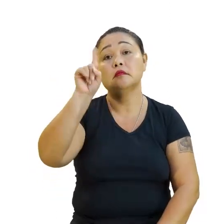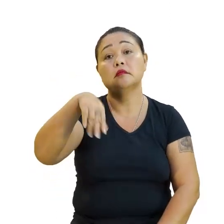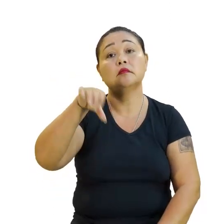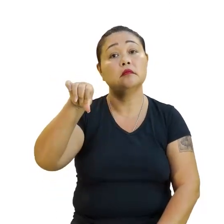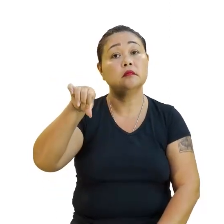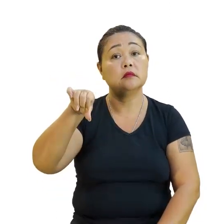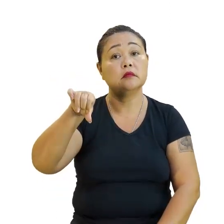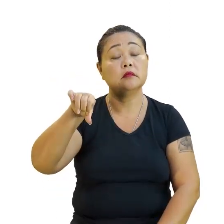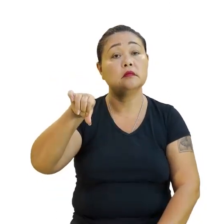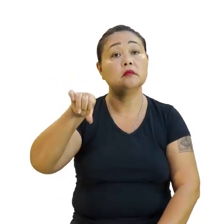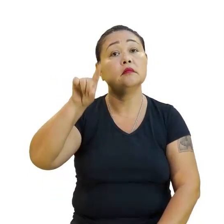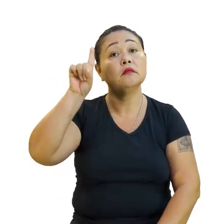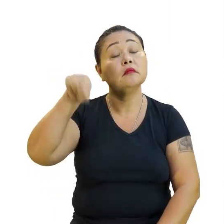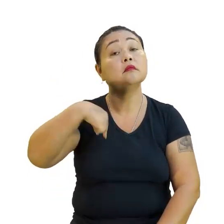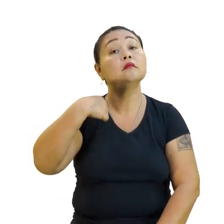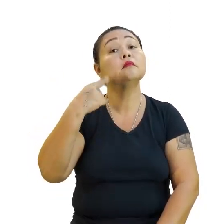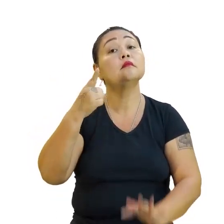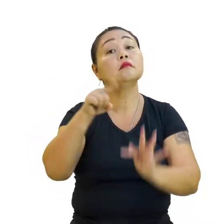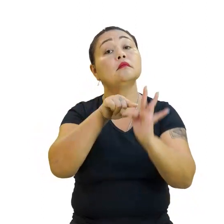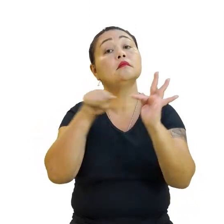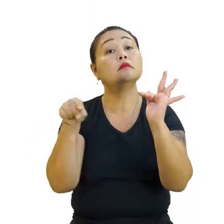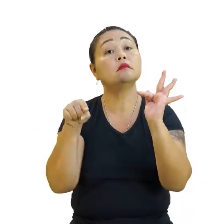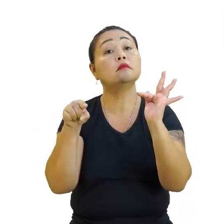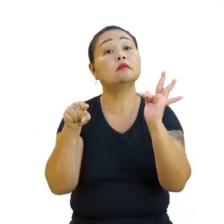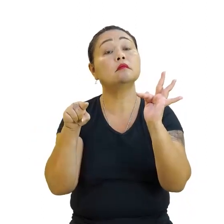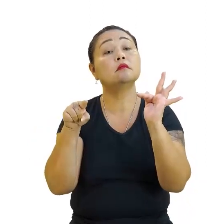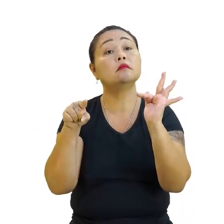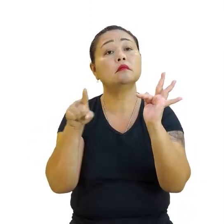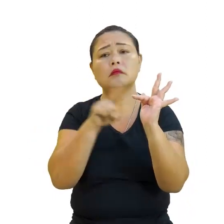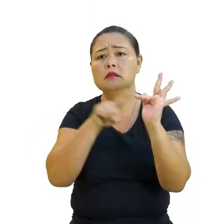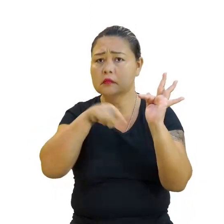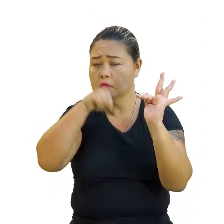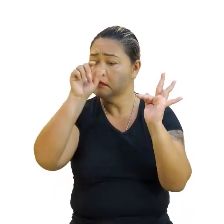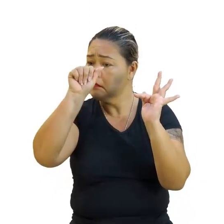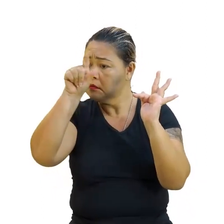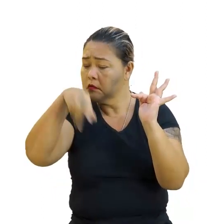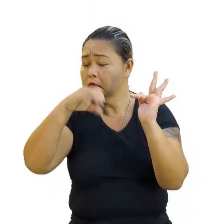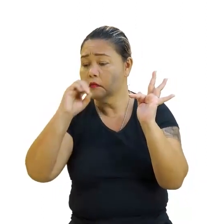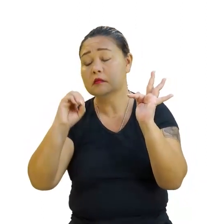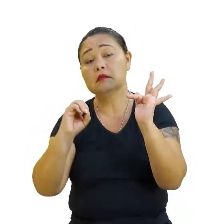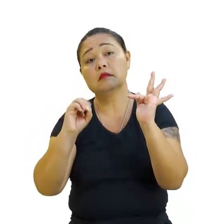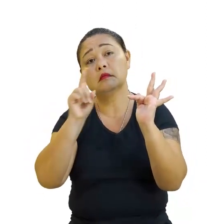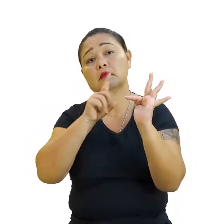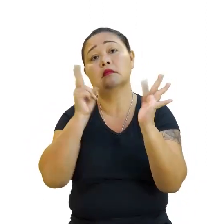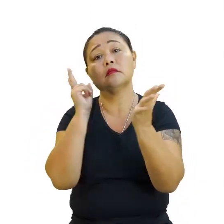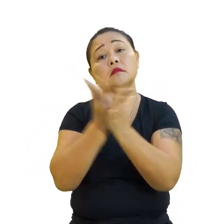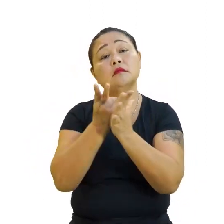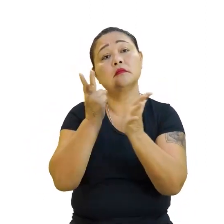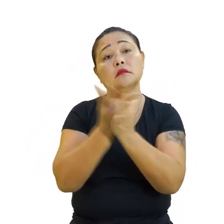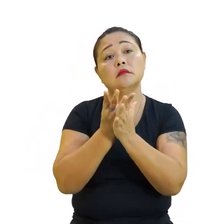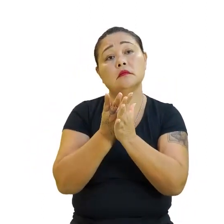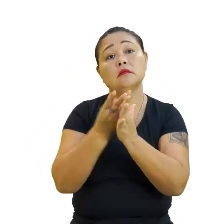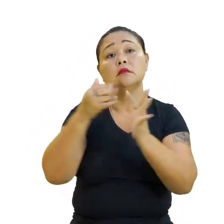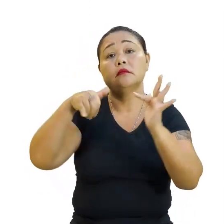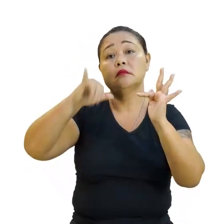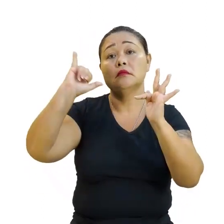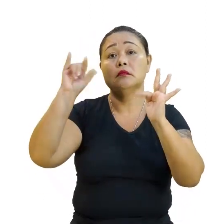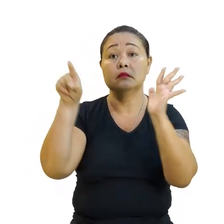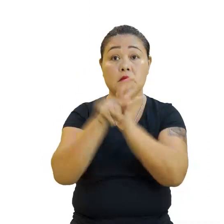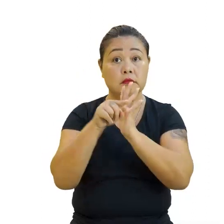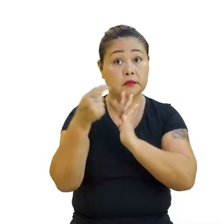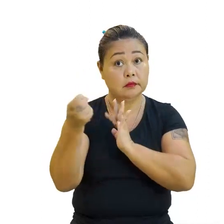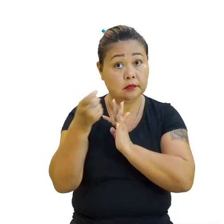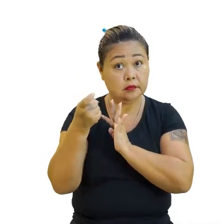a 9 é uma função... Só 9, o a é 0, né? Então, é uma função constante. Agora, y igual a menos